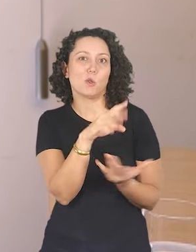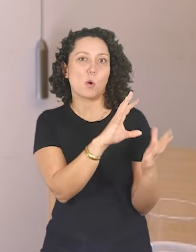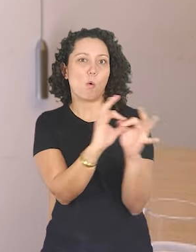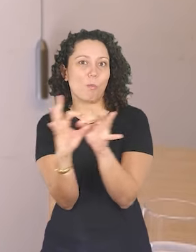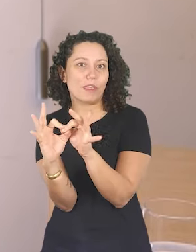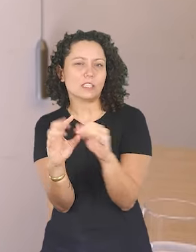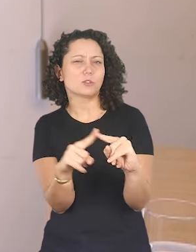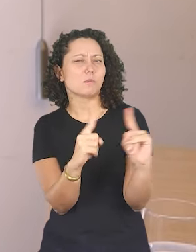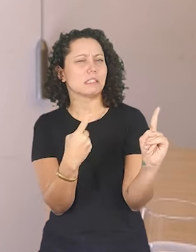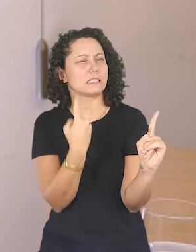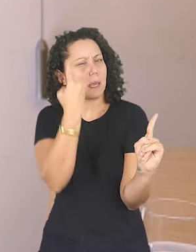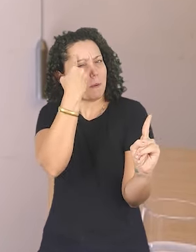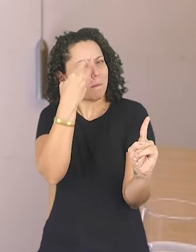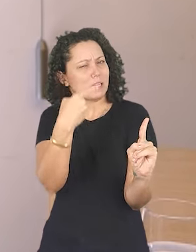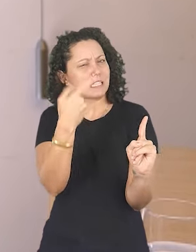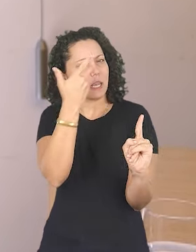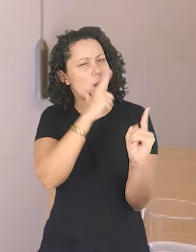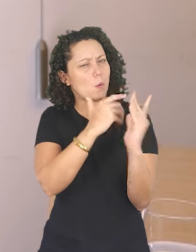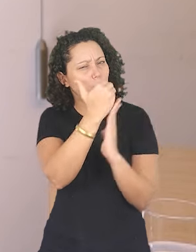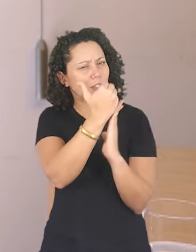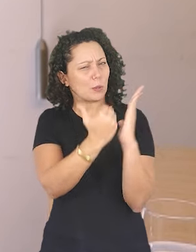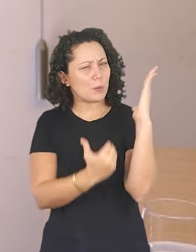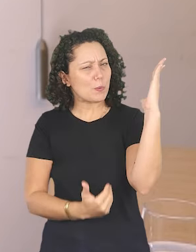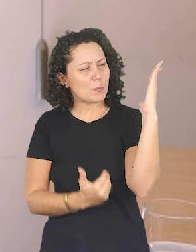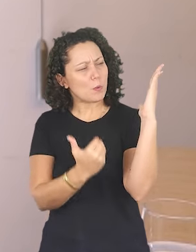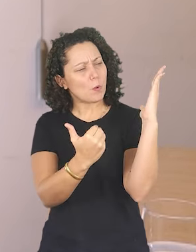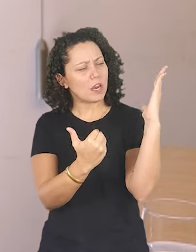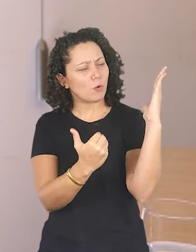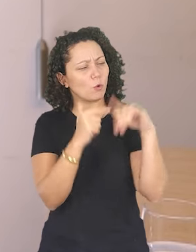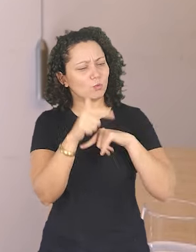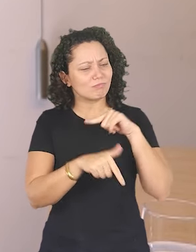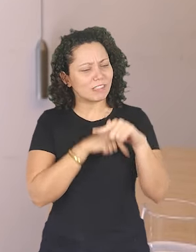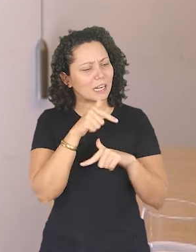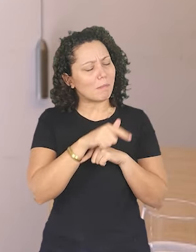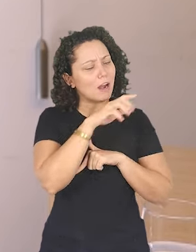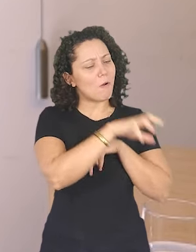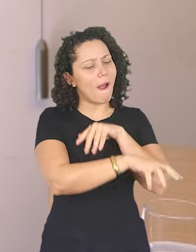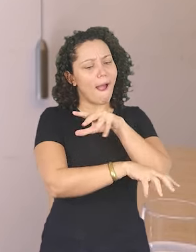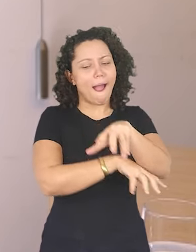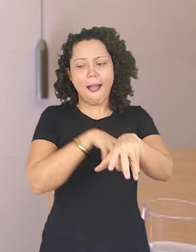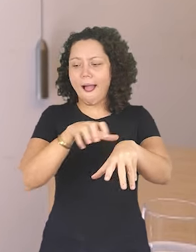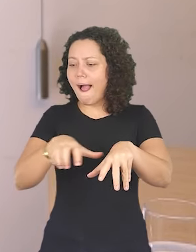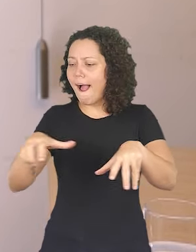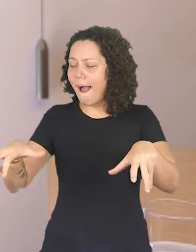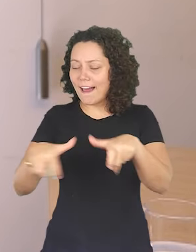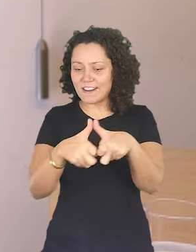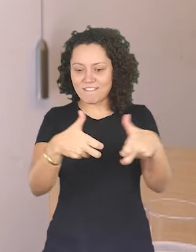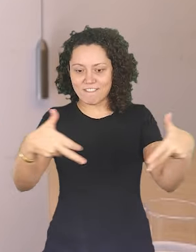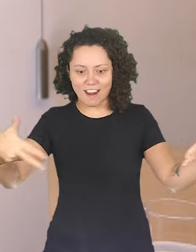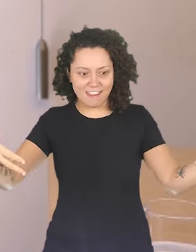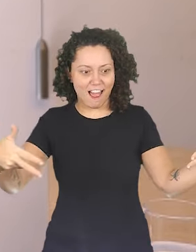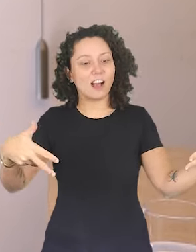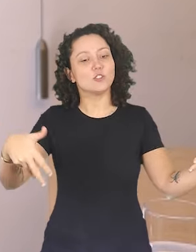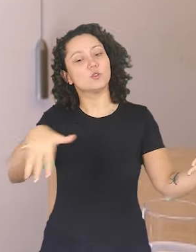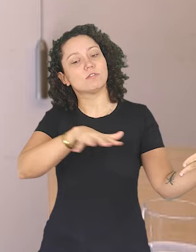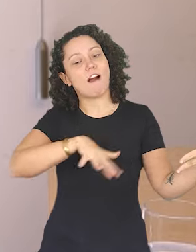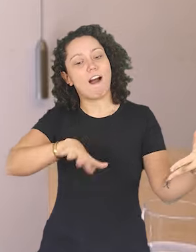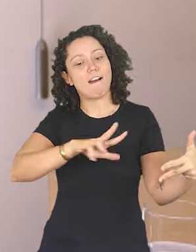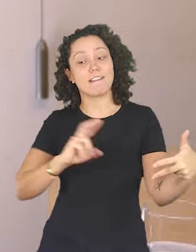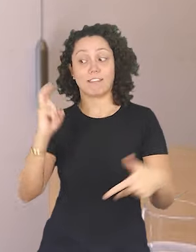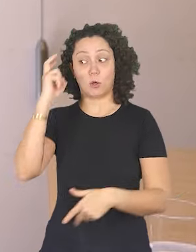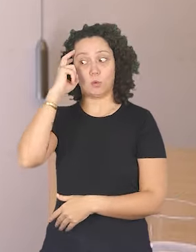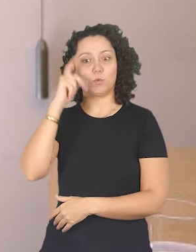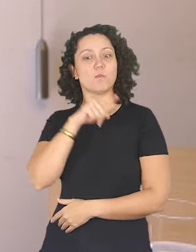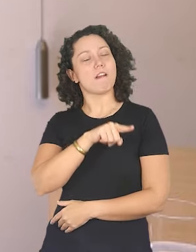cena, mas, enfim, eu achei que construir um currículo de diferentes atividades, diferentes atuações no setor da cultura